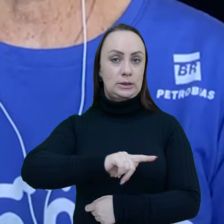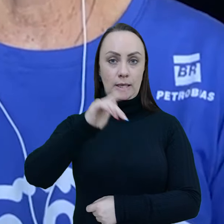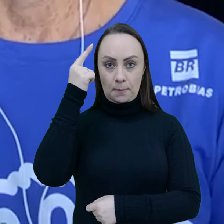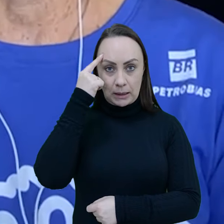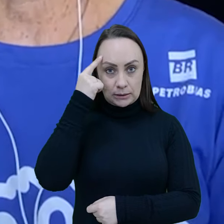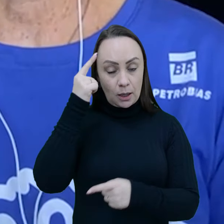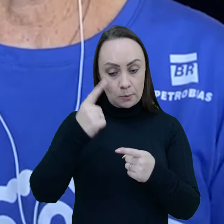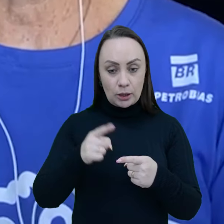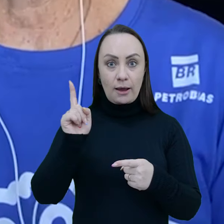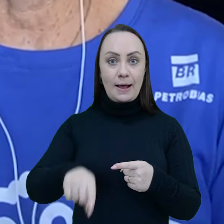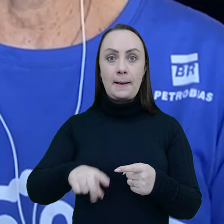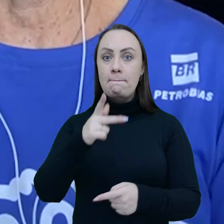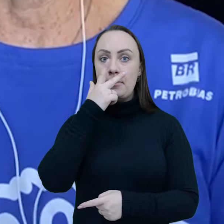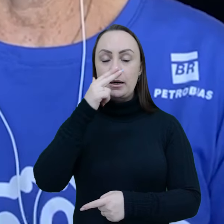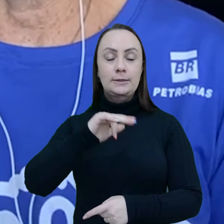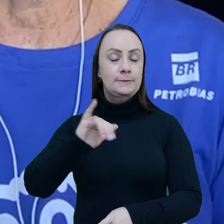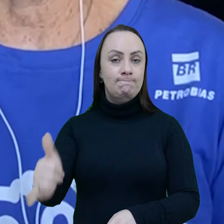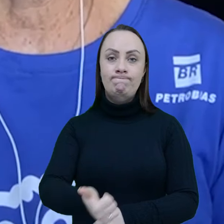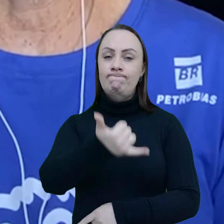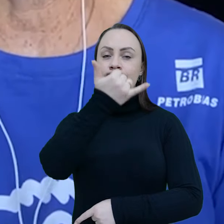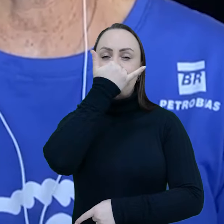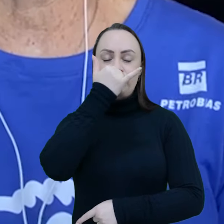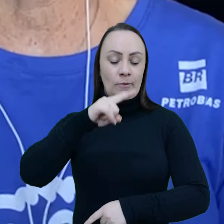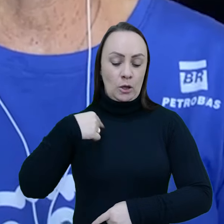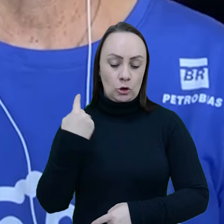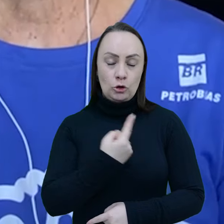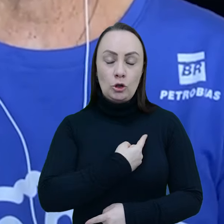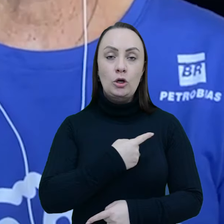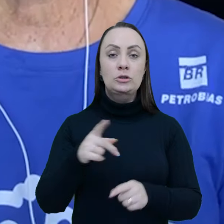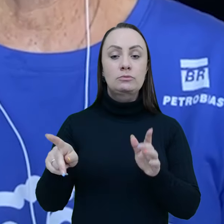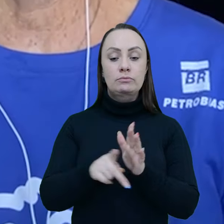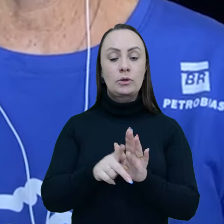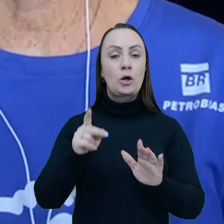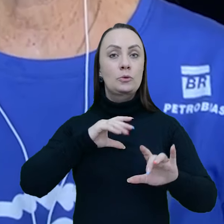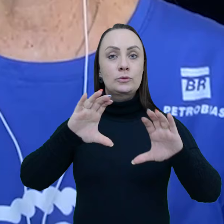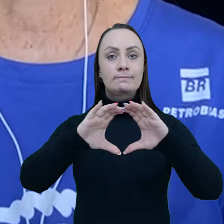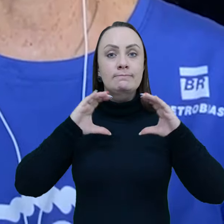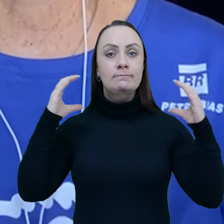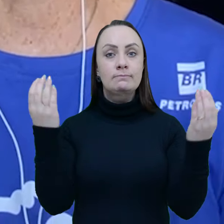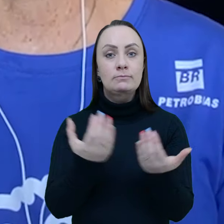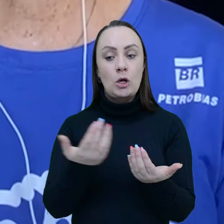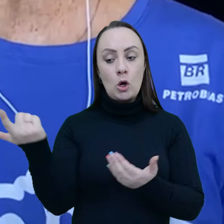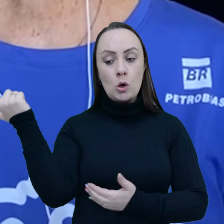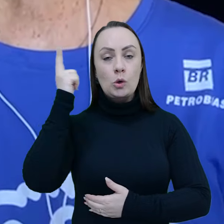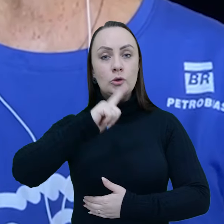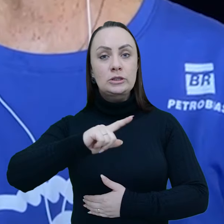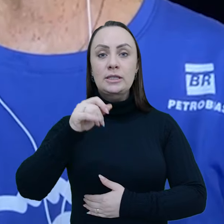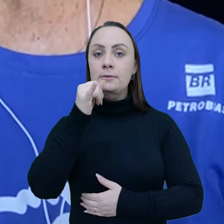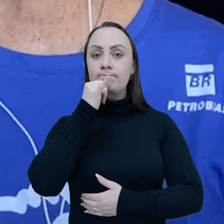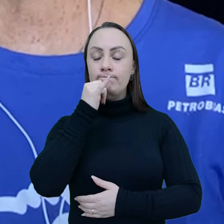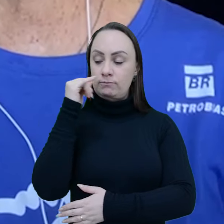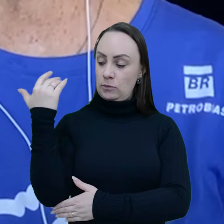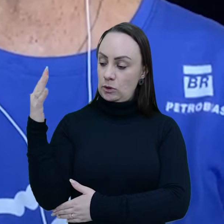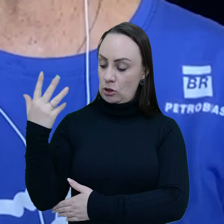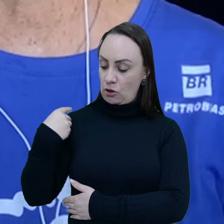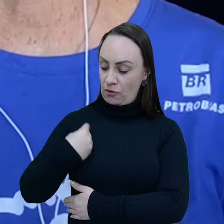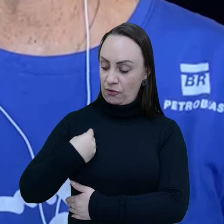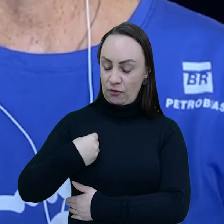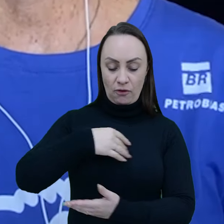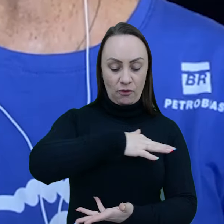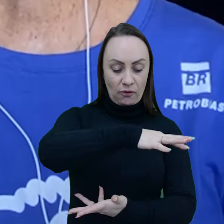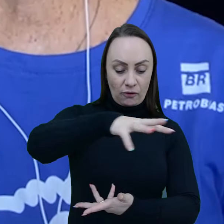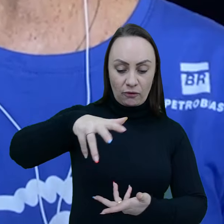fracasso na nossa capacidade, enquanto civilização, de conciliar o nosso modo de vida com o planeta e com a